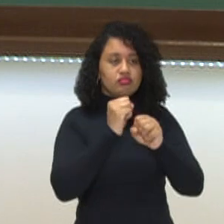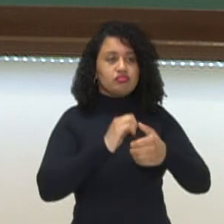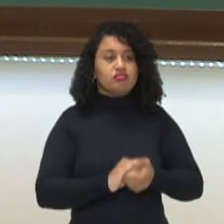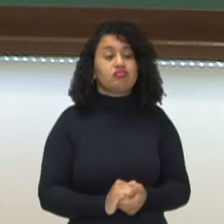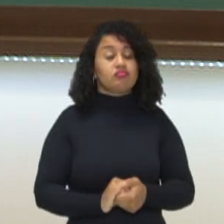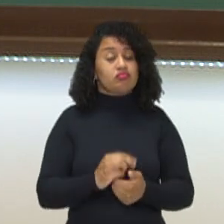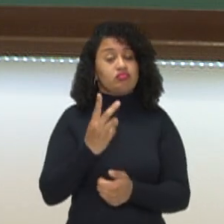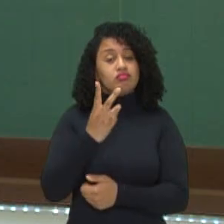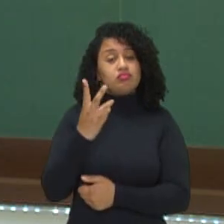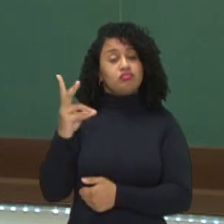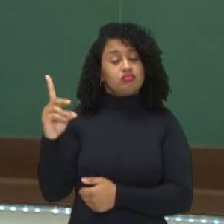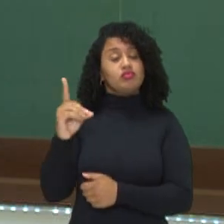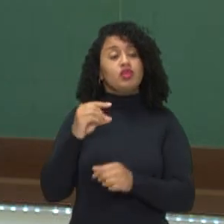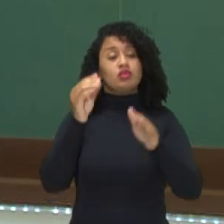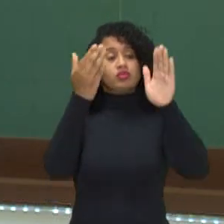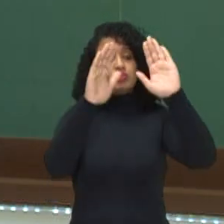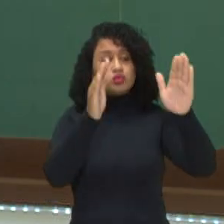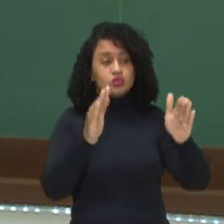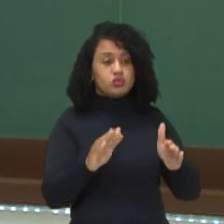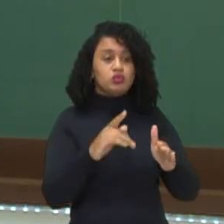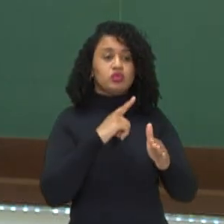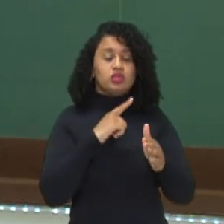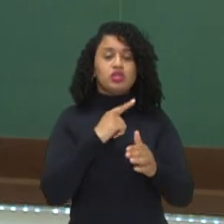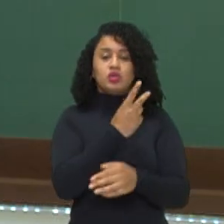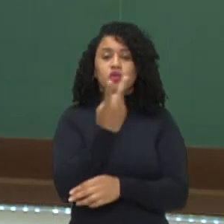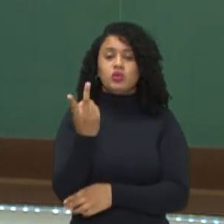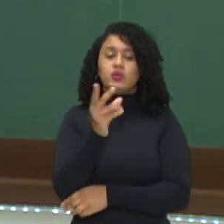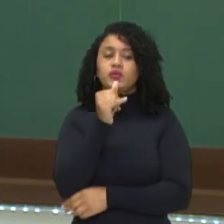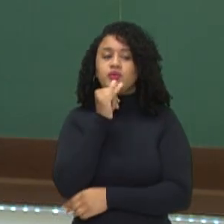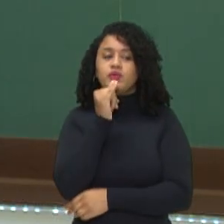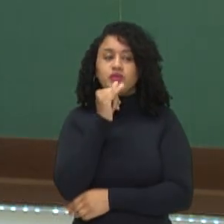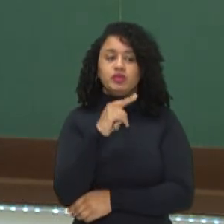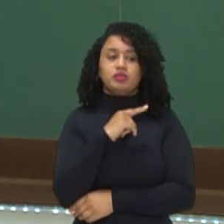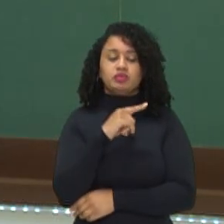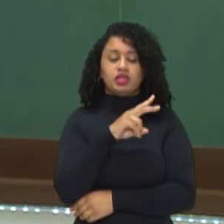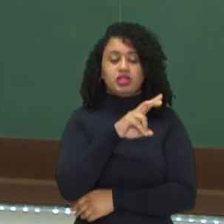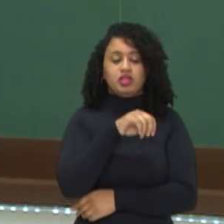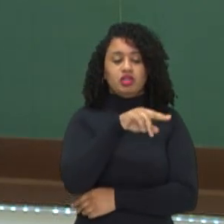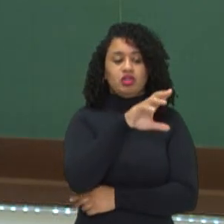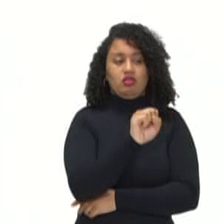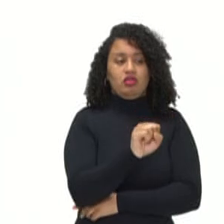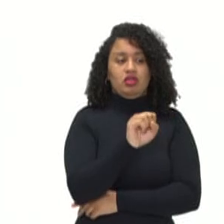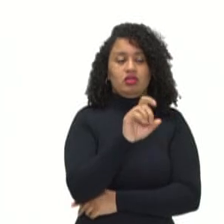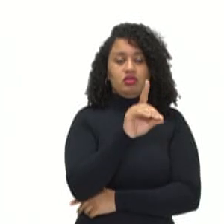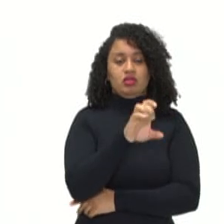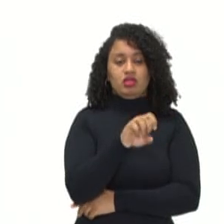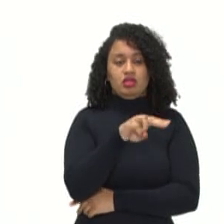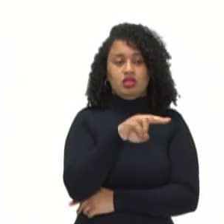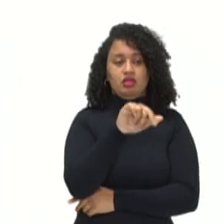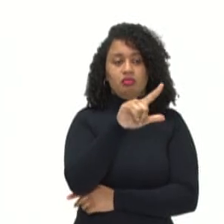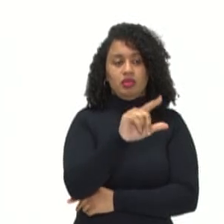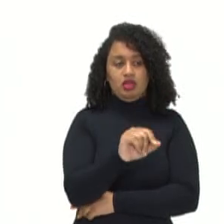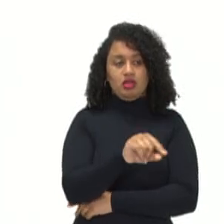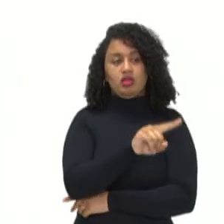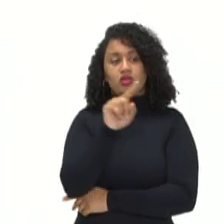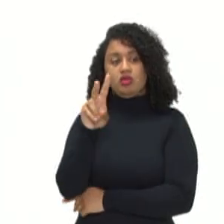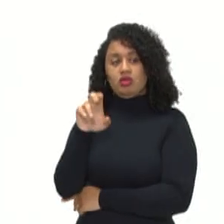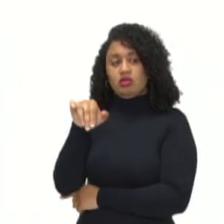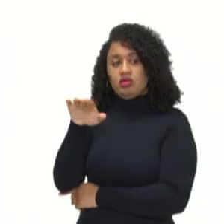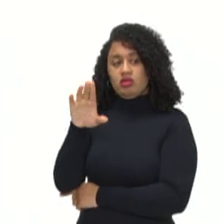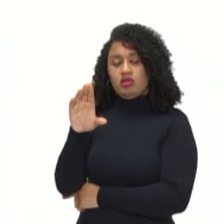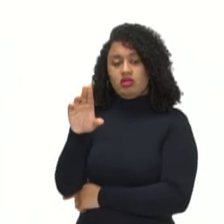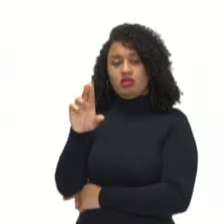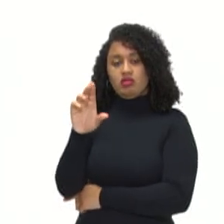Então, tridimensional na escultura. gente tem dois exemplos aqui, a Vênus de Milo e a Vênus de Windeforte.